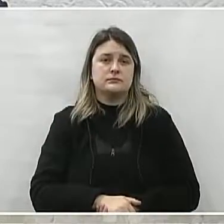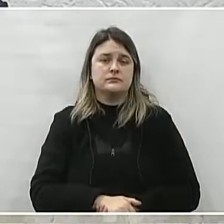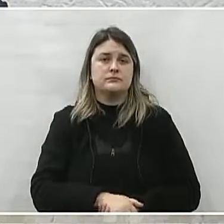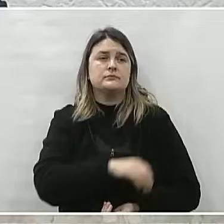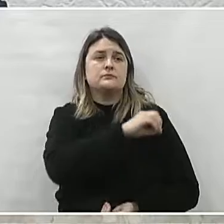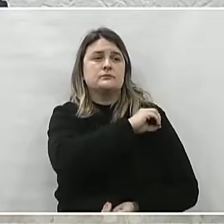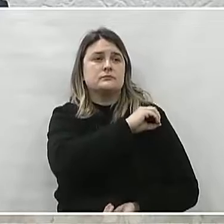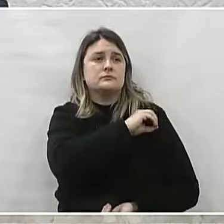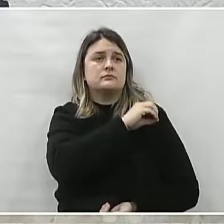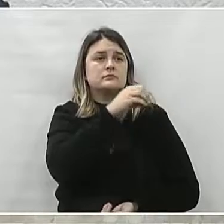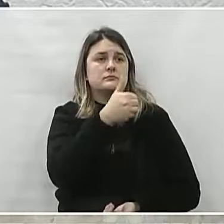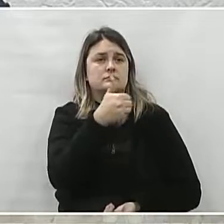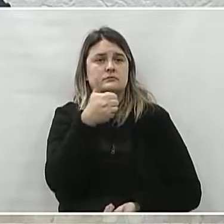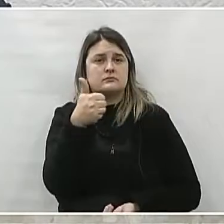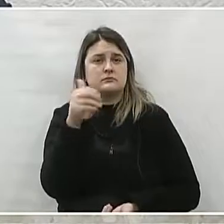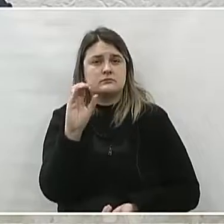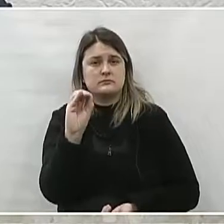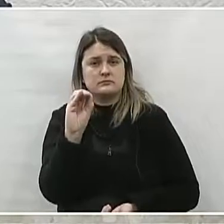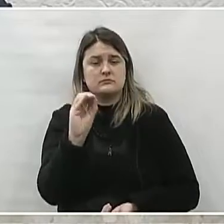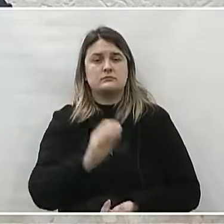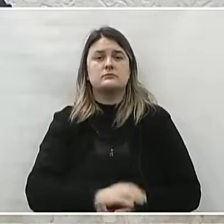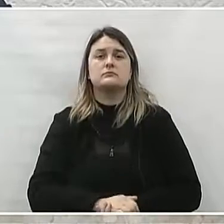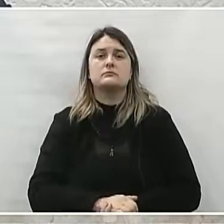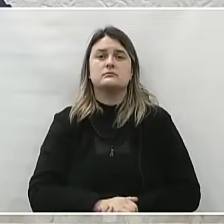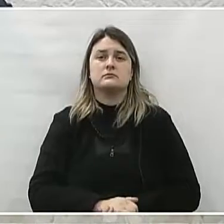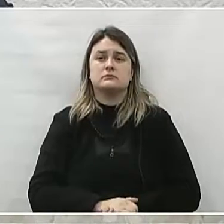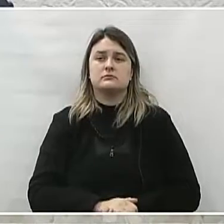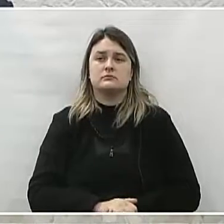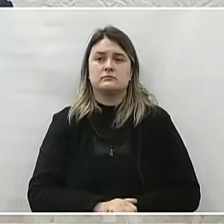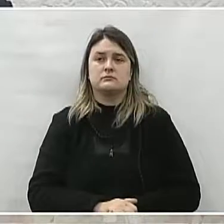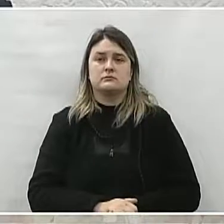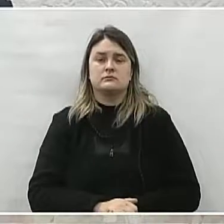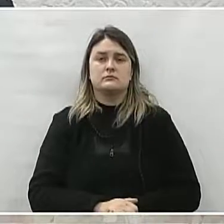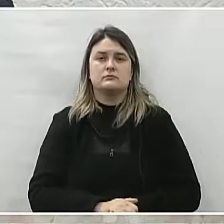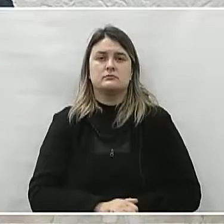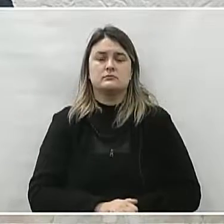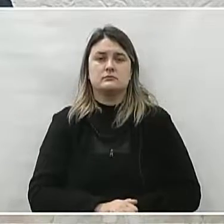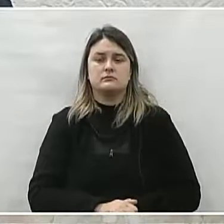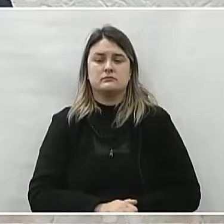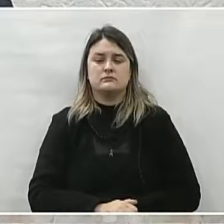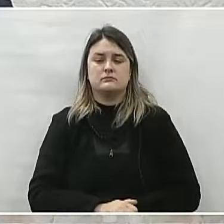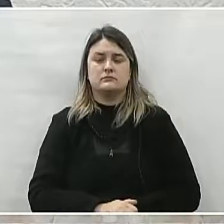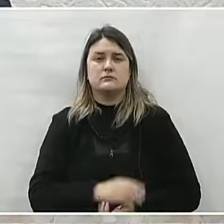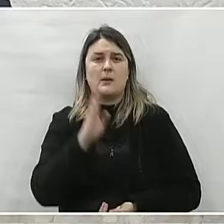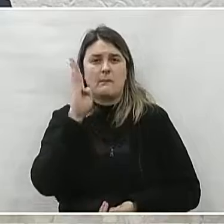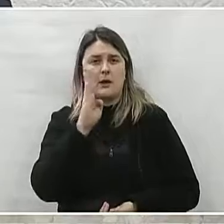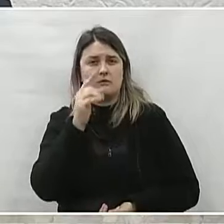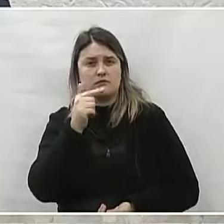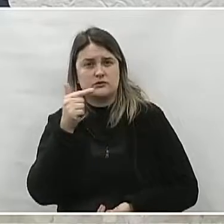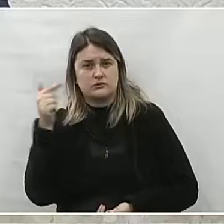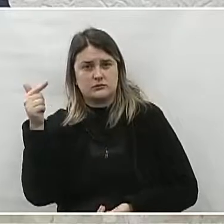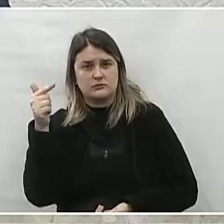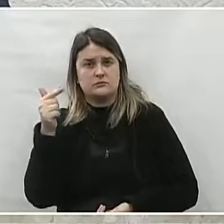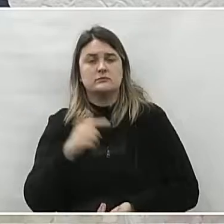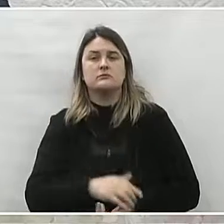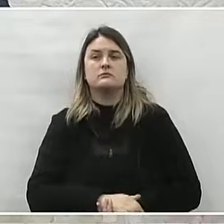Número 110. Número de 2022.